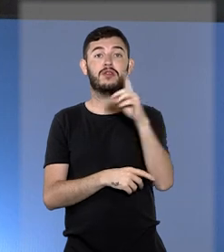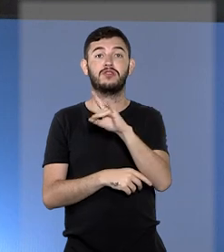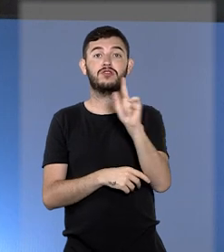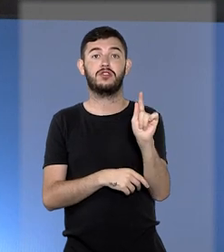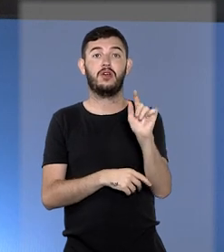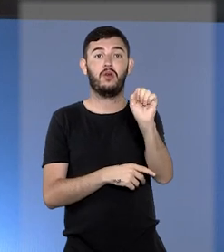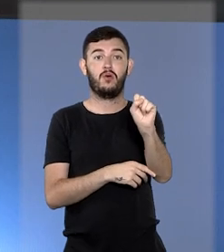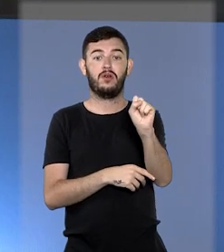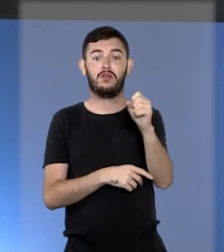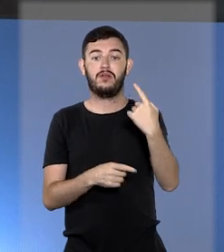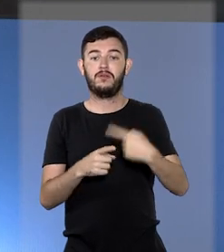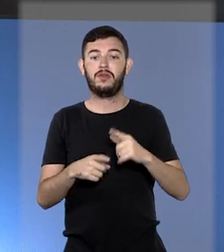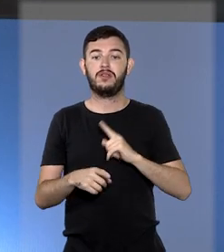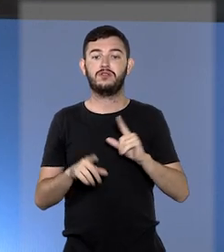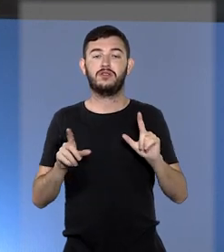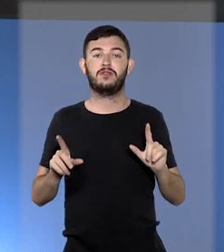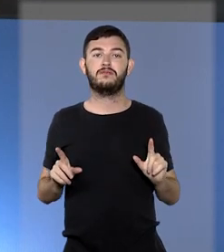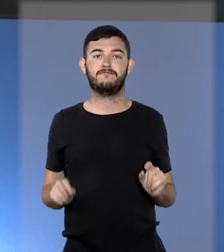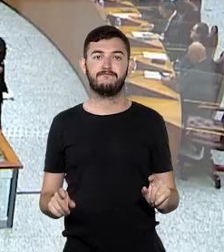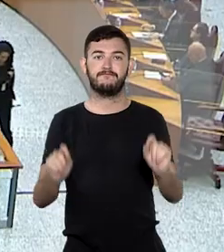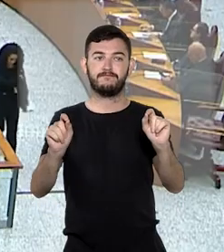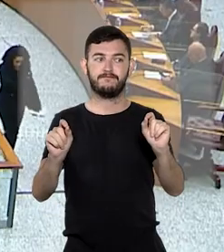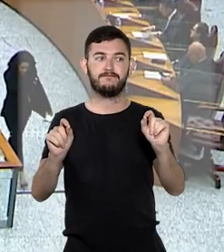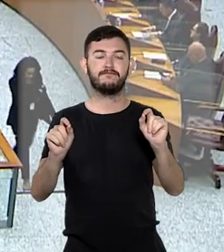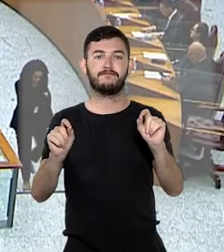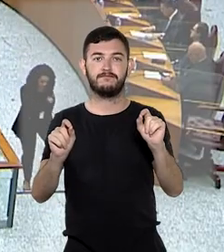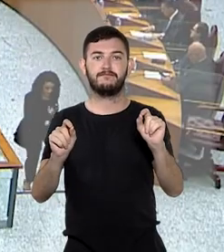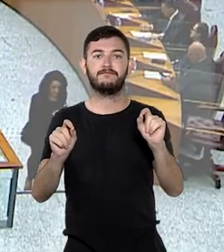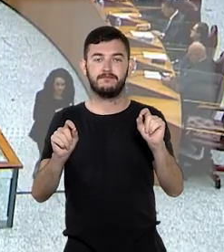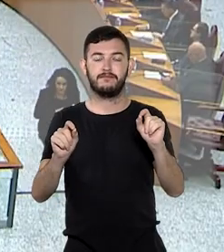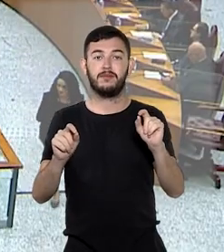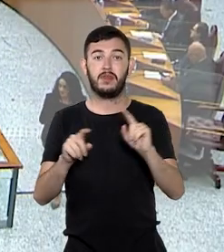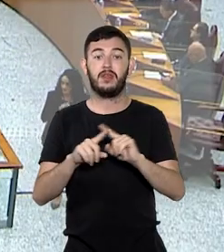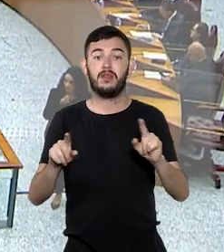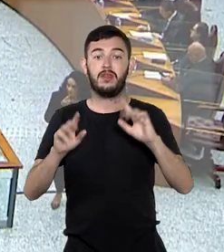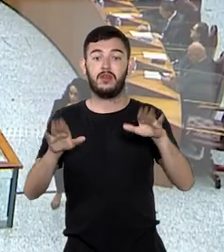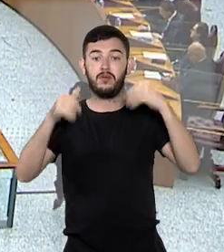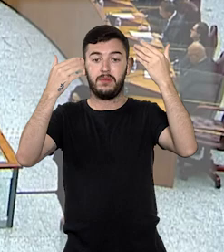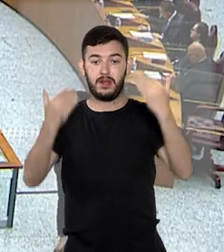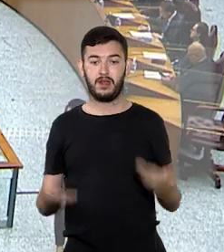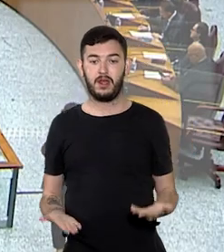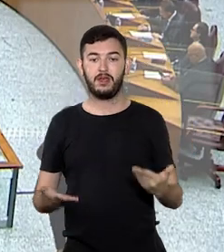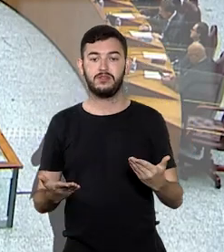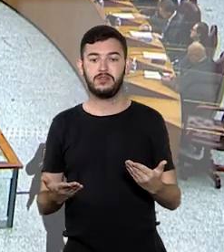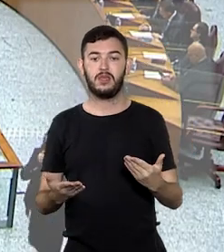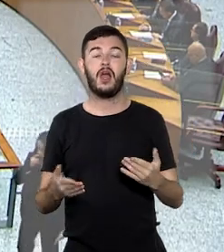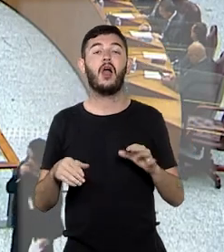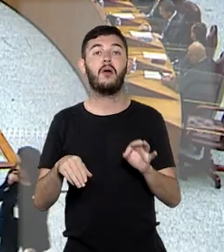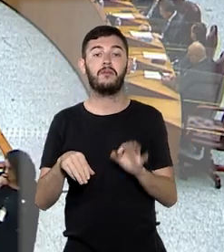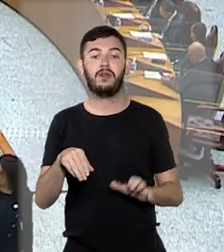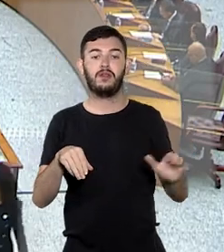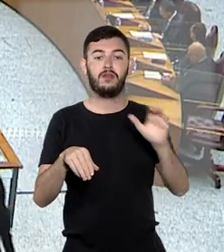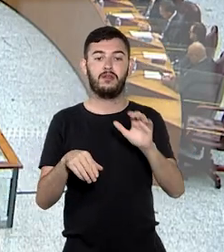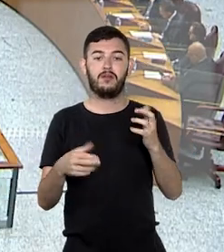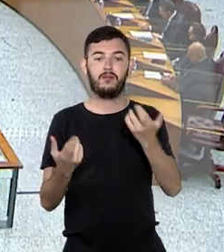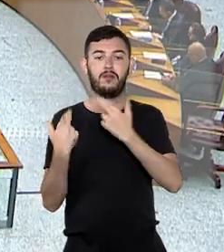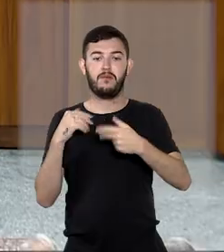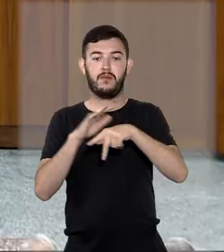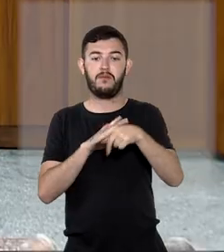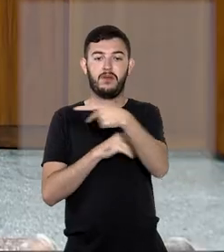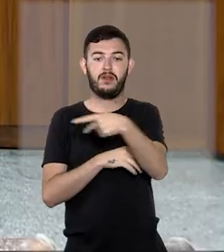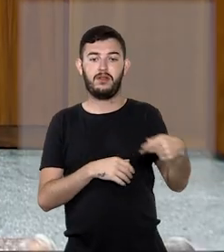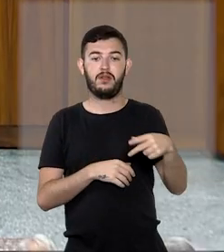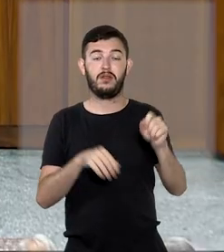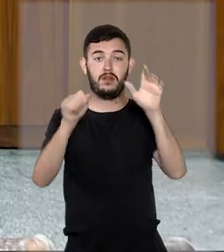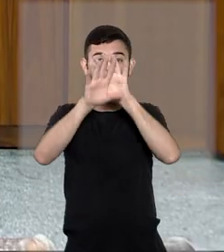devido a complicações de um câncer. A sessão plenar em homenagem ao ministro Paulo de Tarso Sanseverino foi conduzida pela